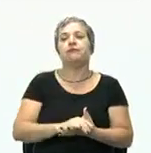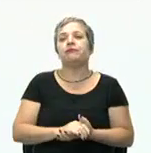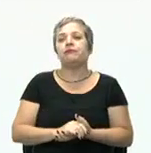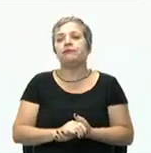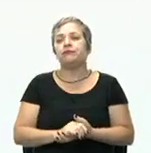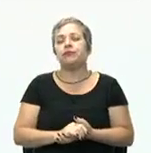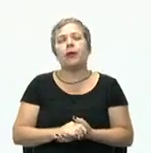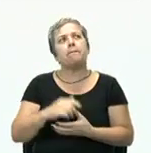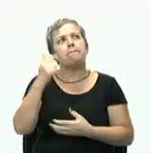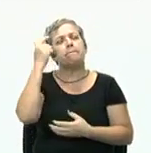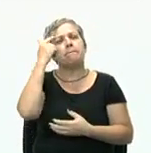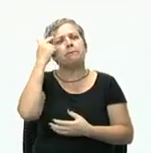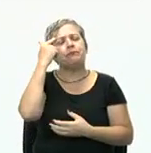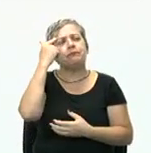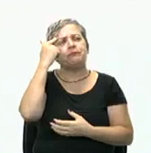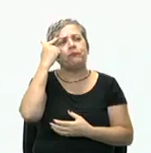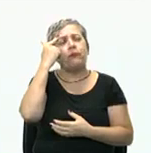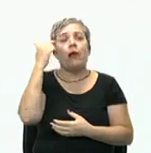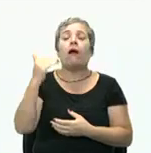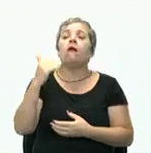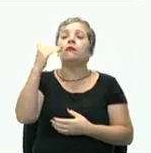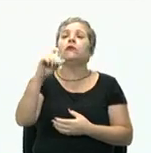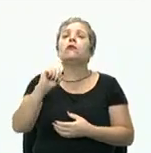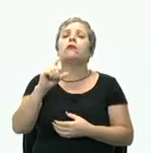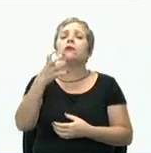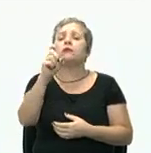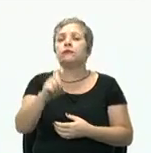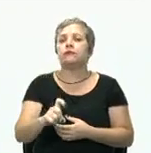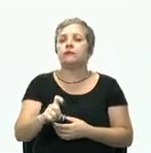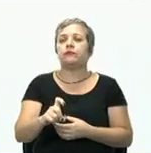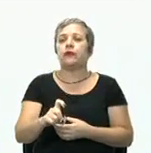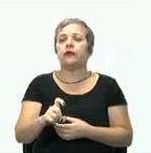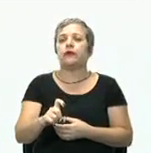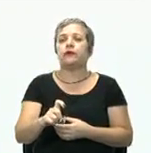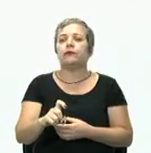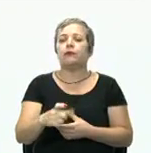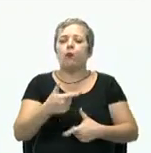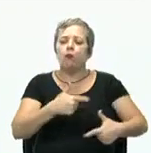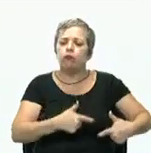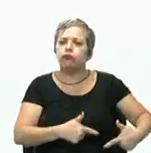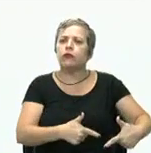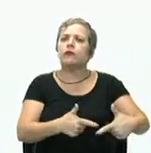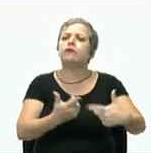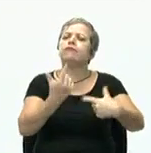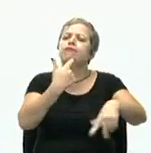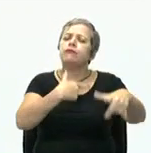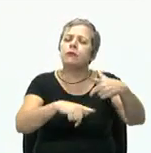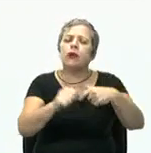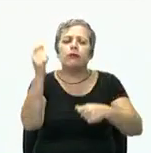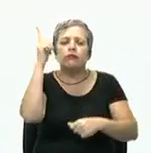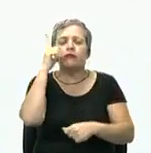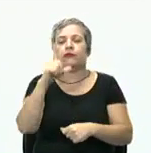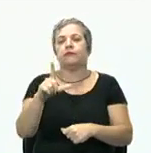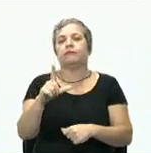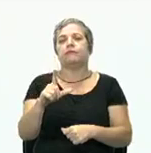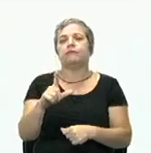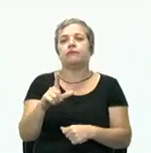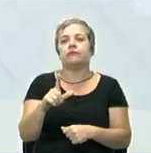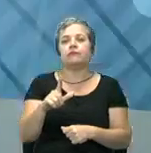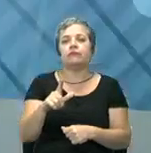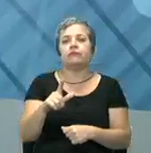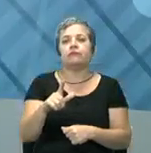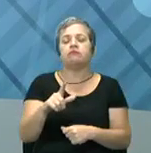Então, eu vou pensar lá na frente que eu quero ser e eu vou lutar e trabalhar para que isso aconteça.